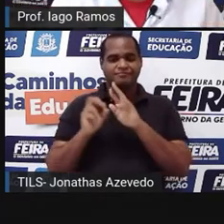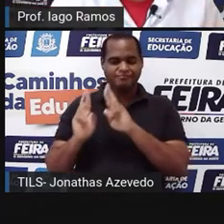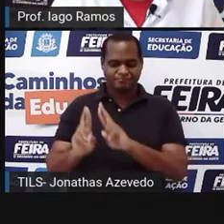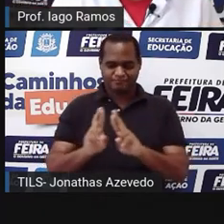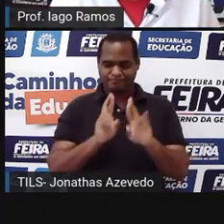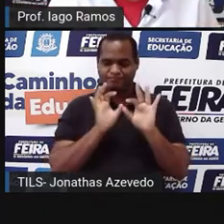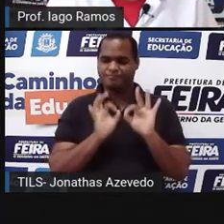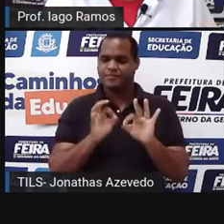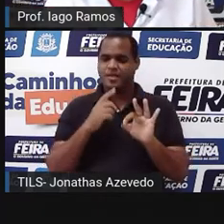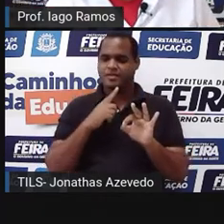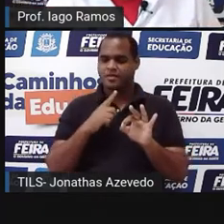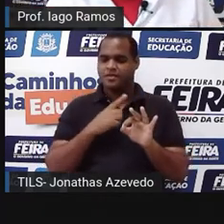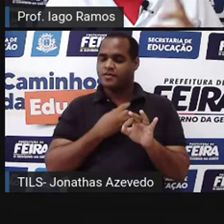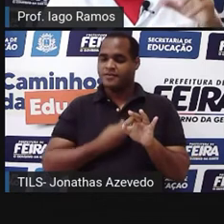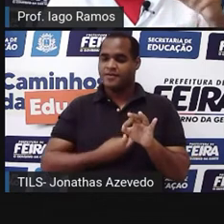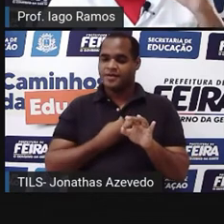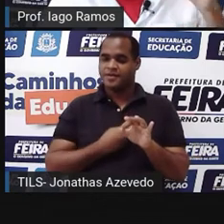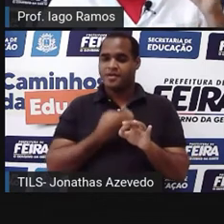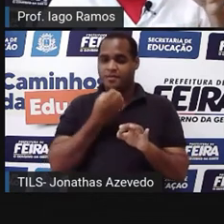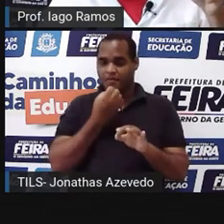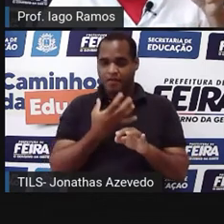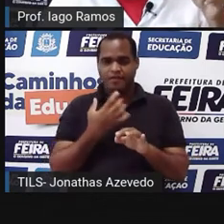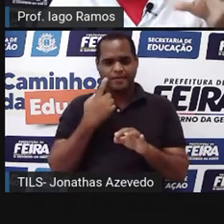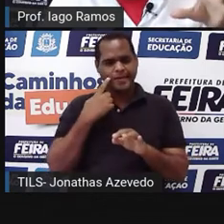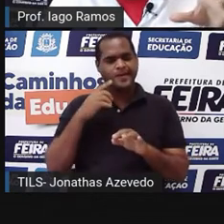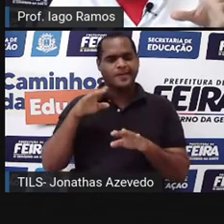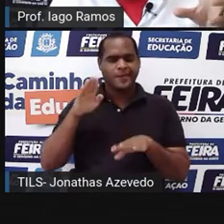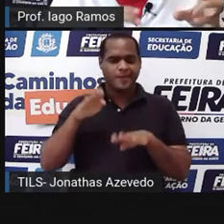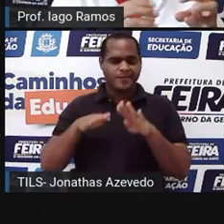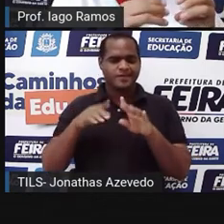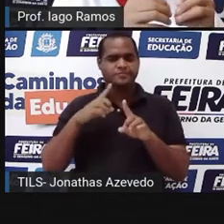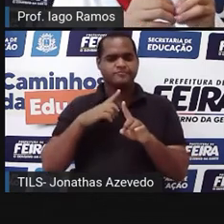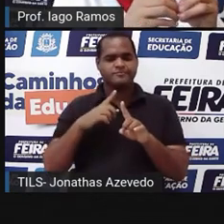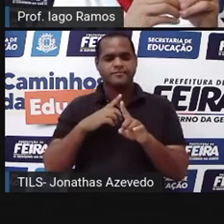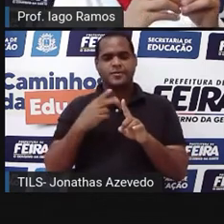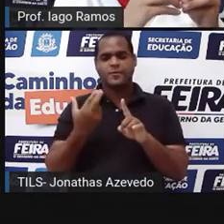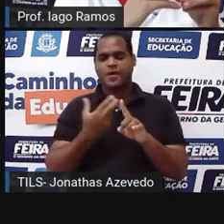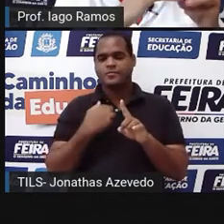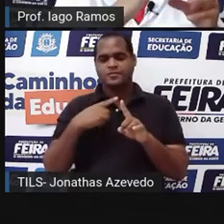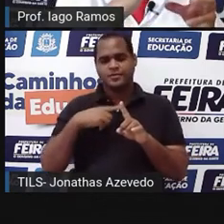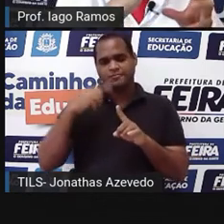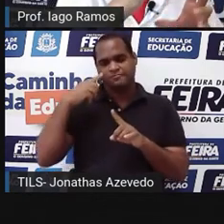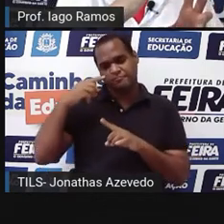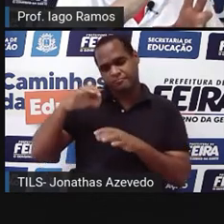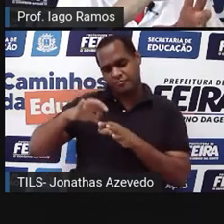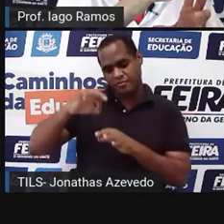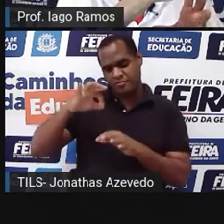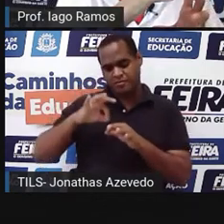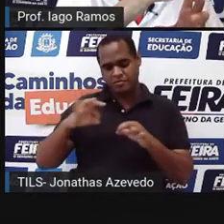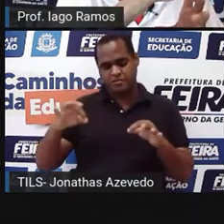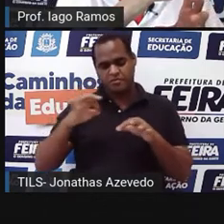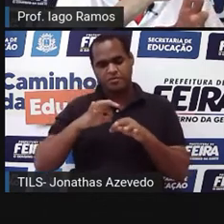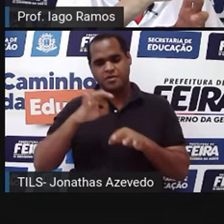tudo que tem no triângulo. Proporcionais é o seguinte, quando os lados de um aumentam,